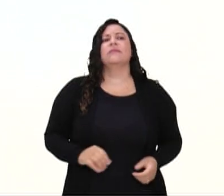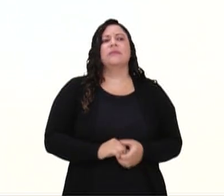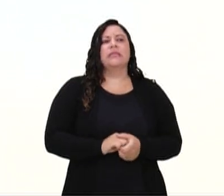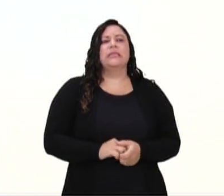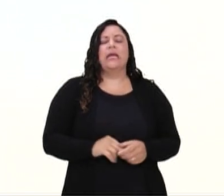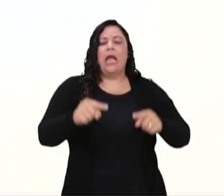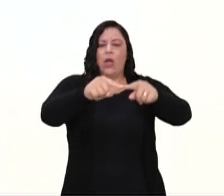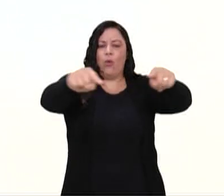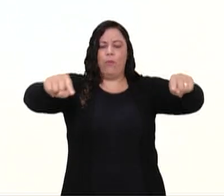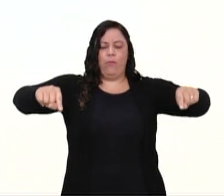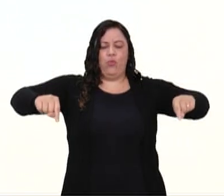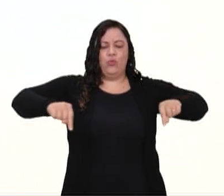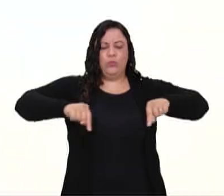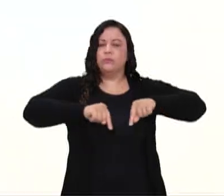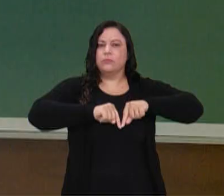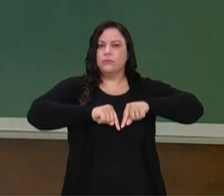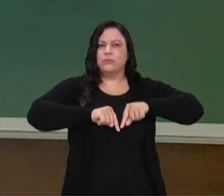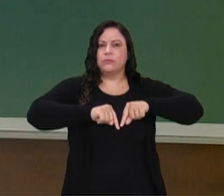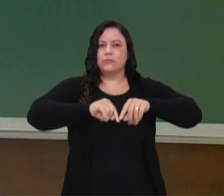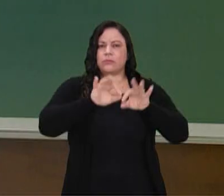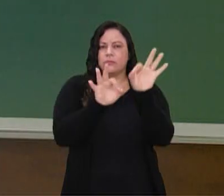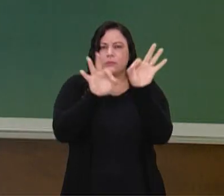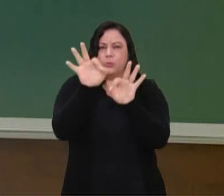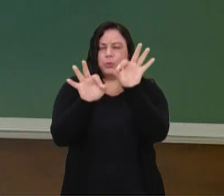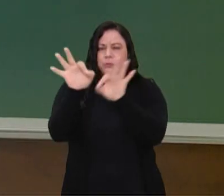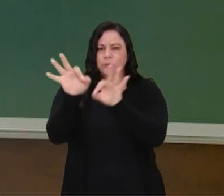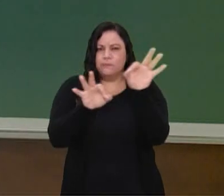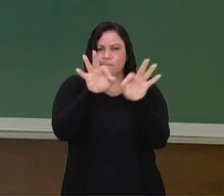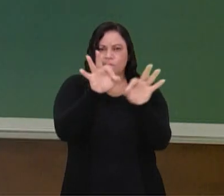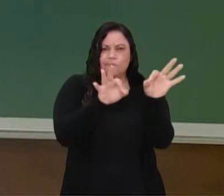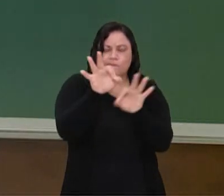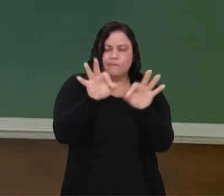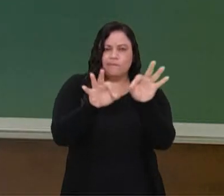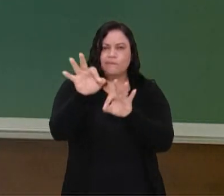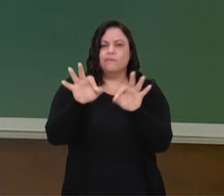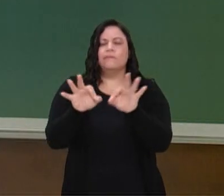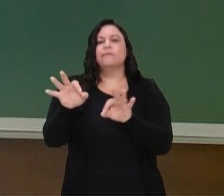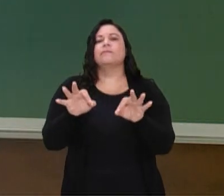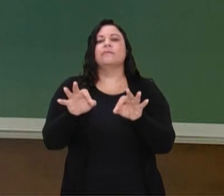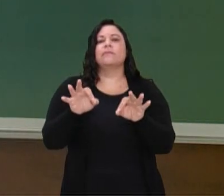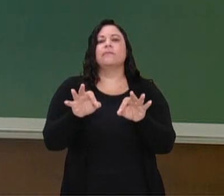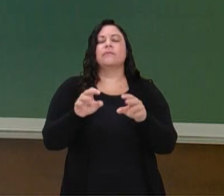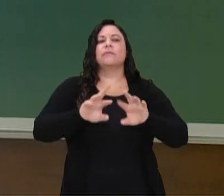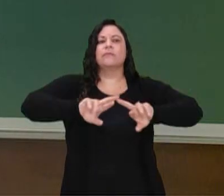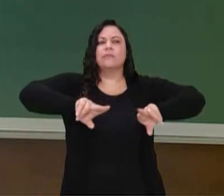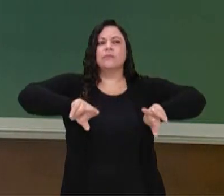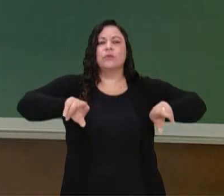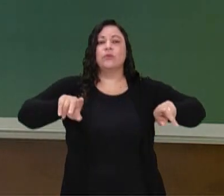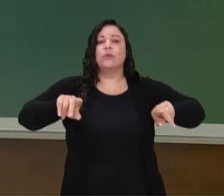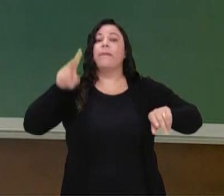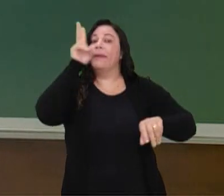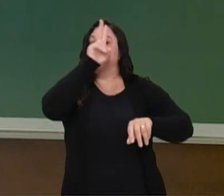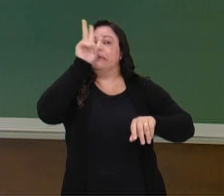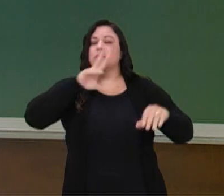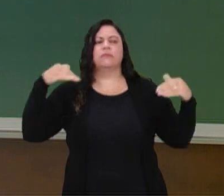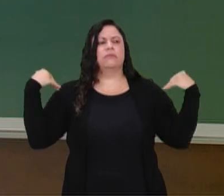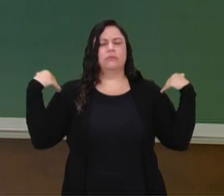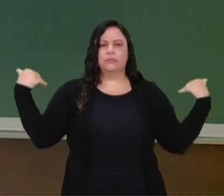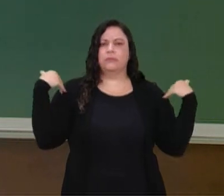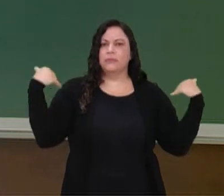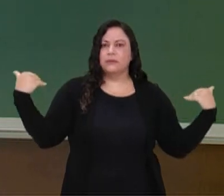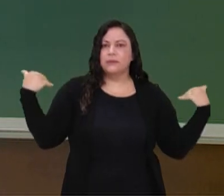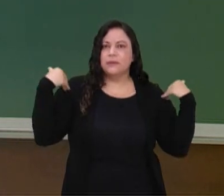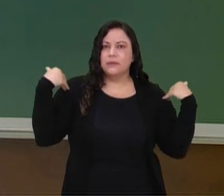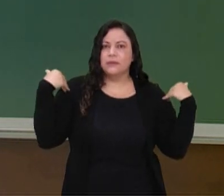garagens, né? Que o pessoal monta todo o equipamento do crossfit aqui. Mas lembrando que em academias também existem